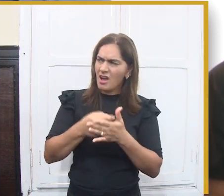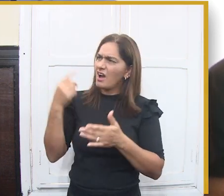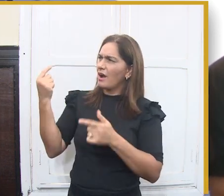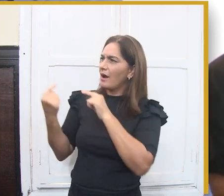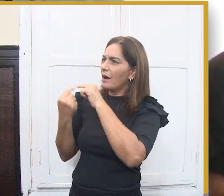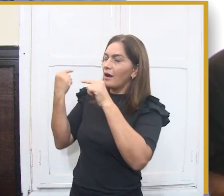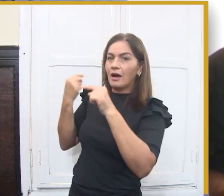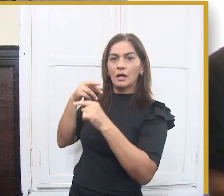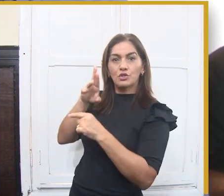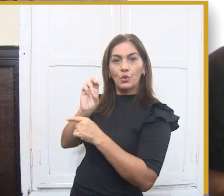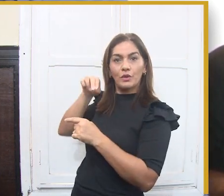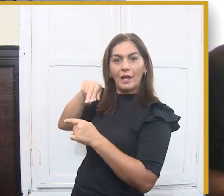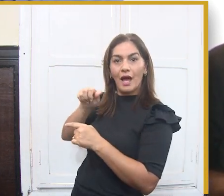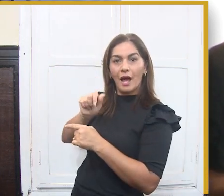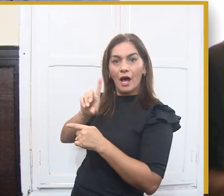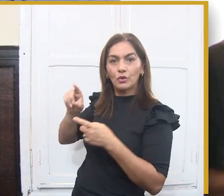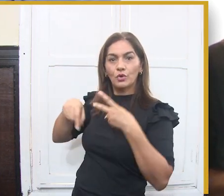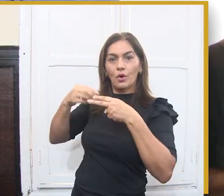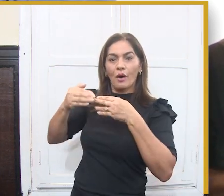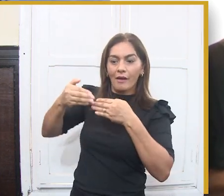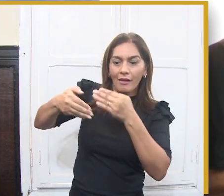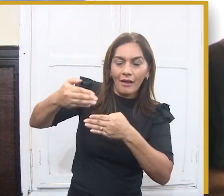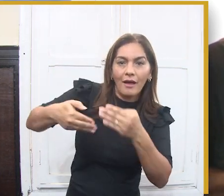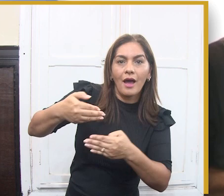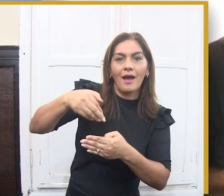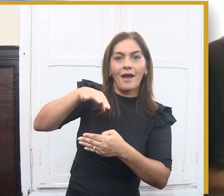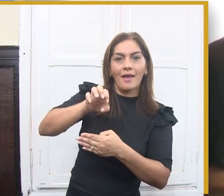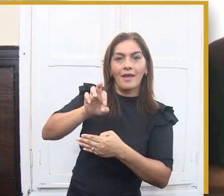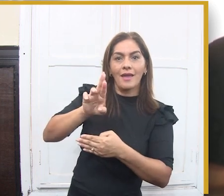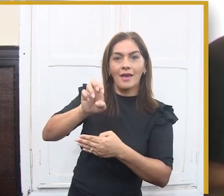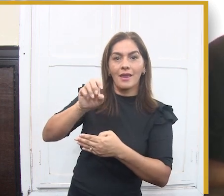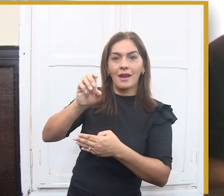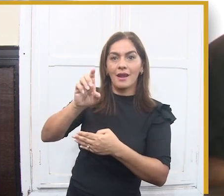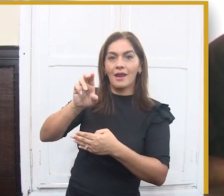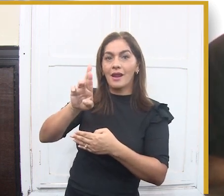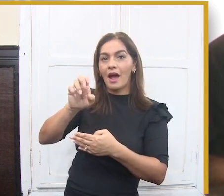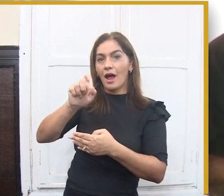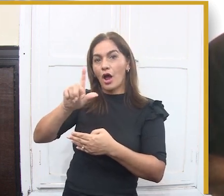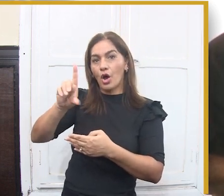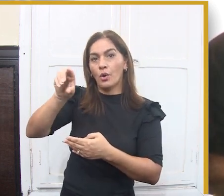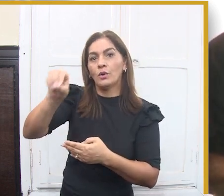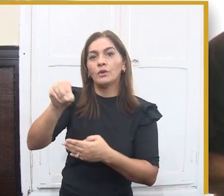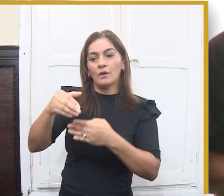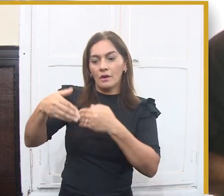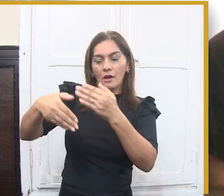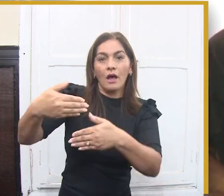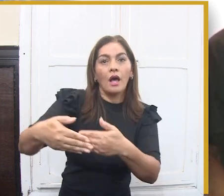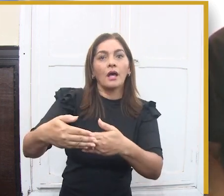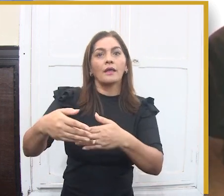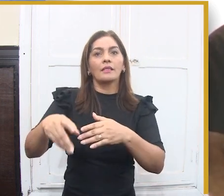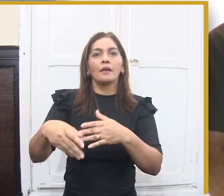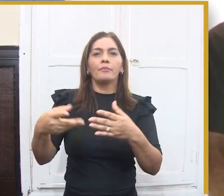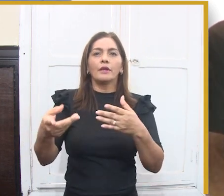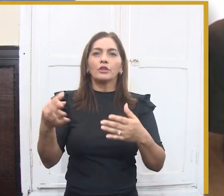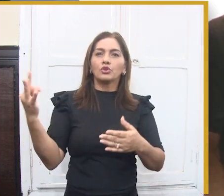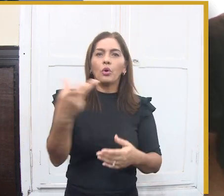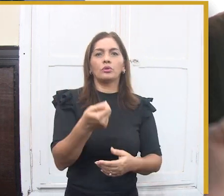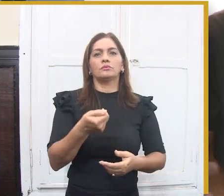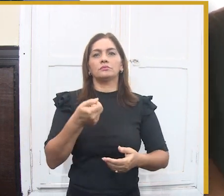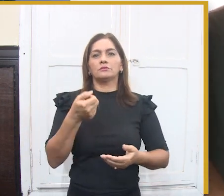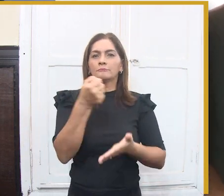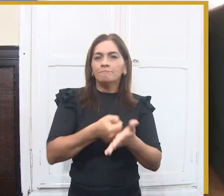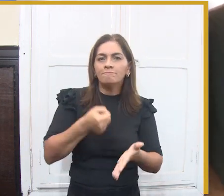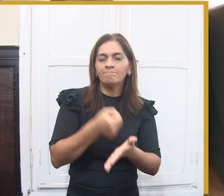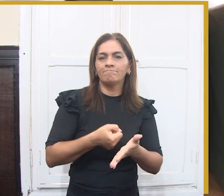do maior São João do mundo. Então, eu quero aqui parabenizar a todos que ao longo desses 40 anos se